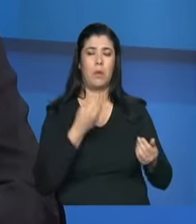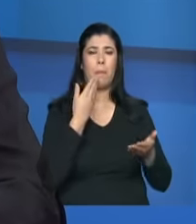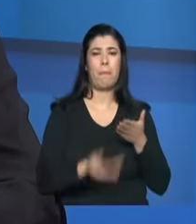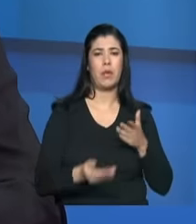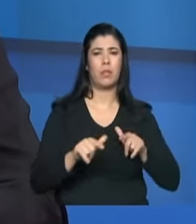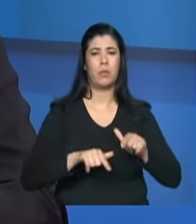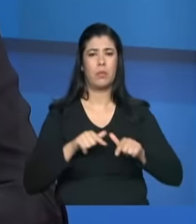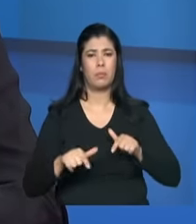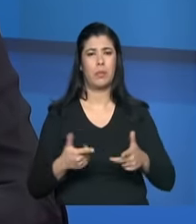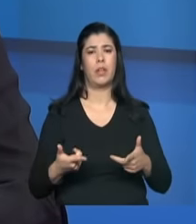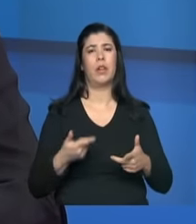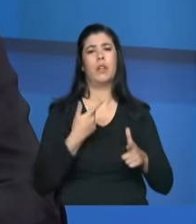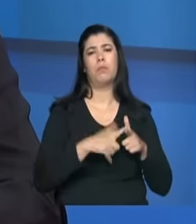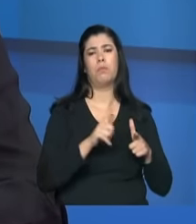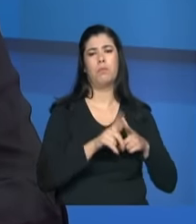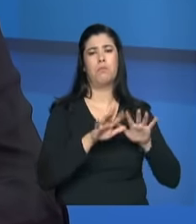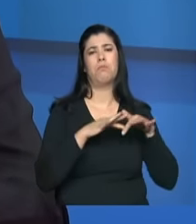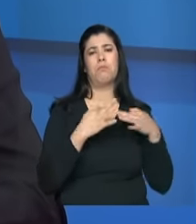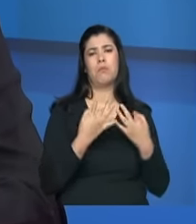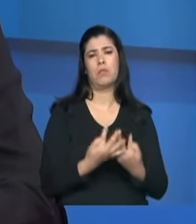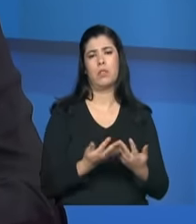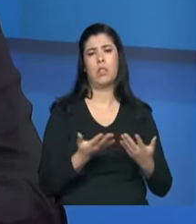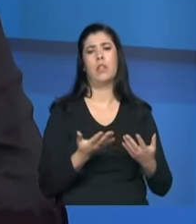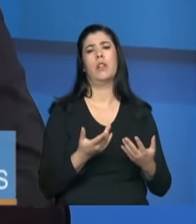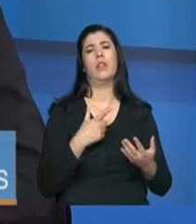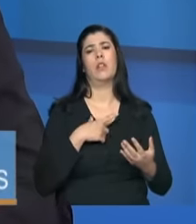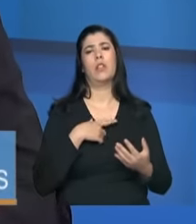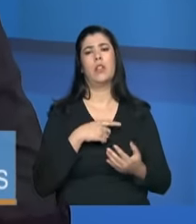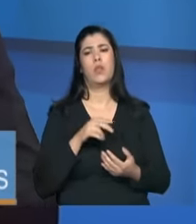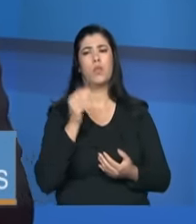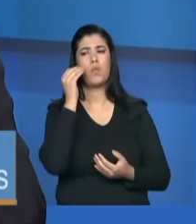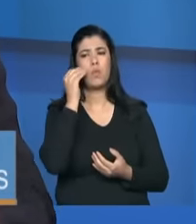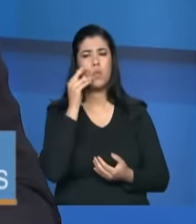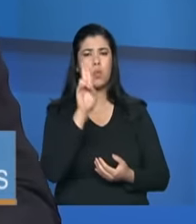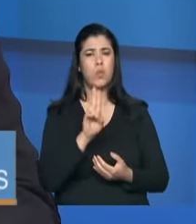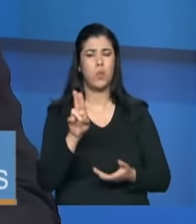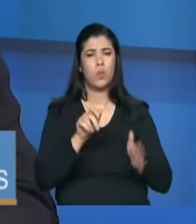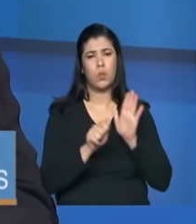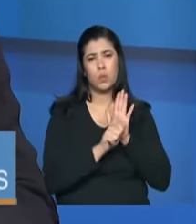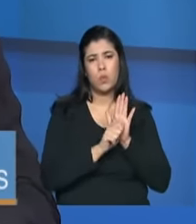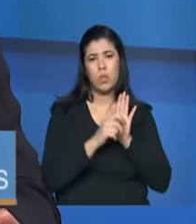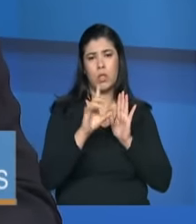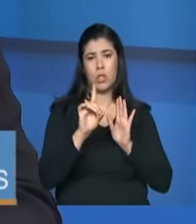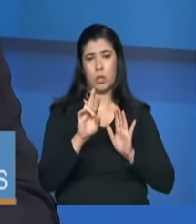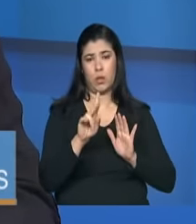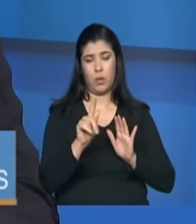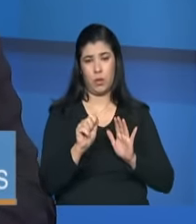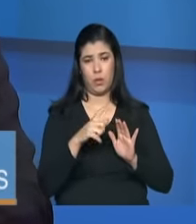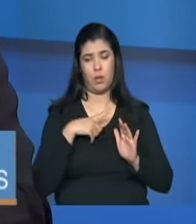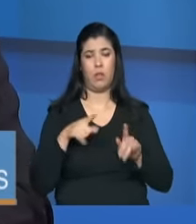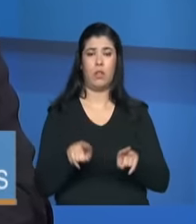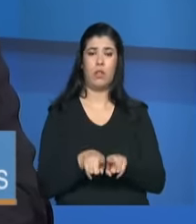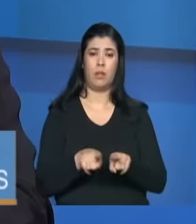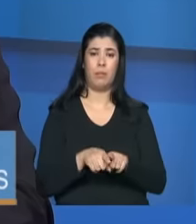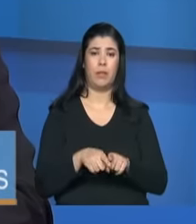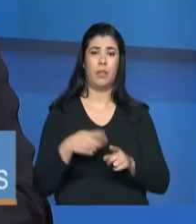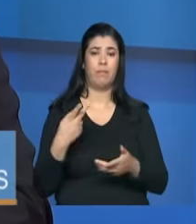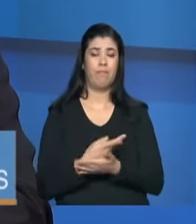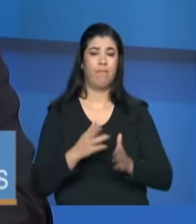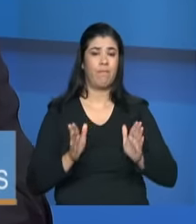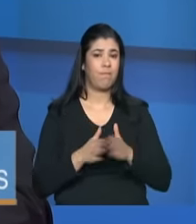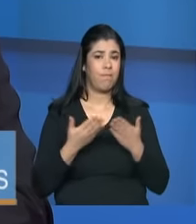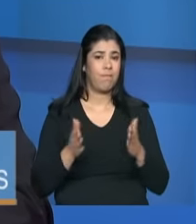emprego ou tem problemas familiares ou fizeram uso de drogas estão na rua por alguma dessas condições por pobreza como